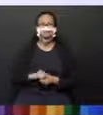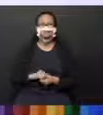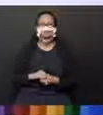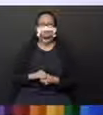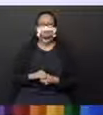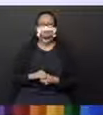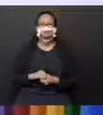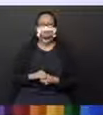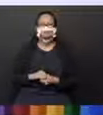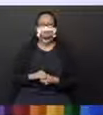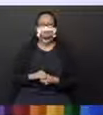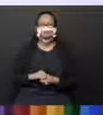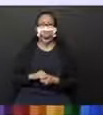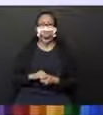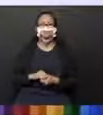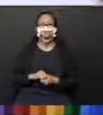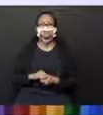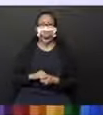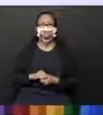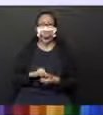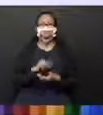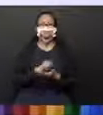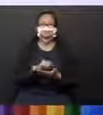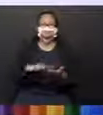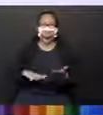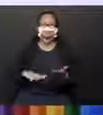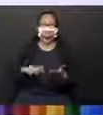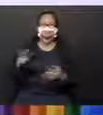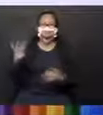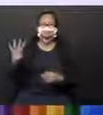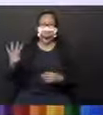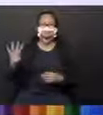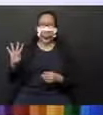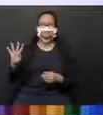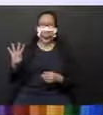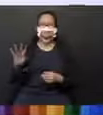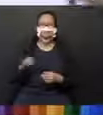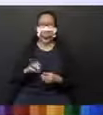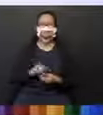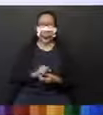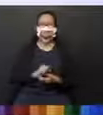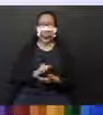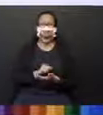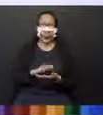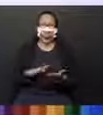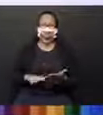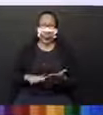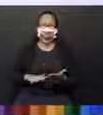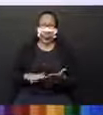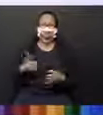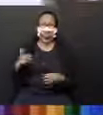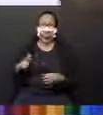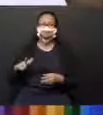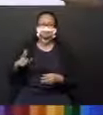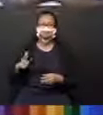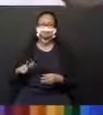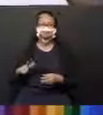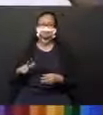A número 4, que é a próxima atividade, é uma atividade que, novamente, nós vamos utilizar